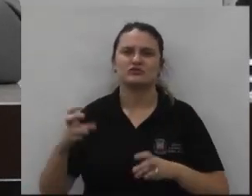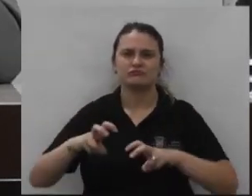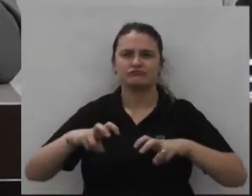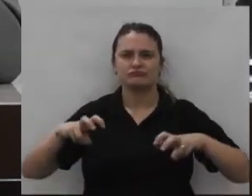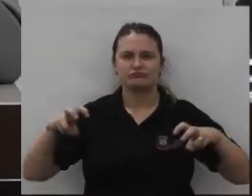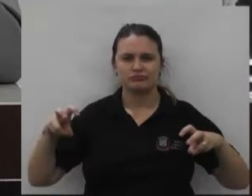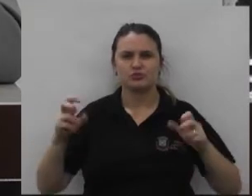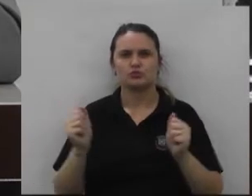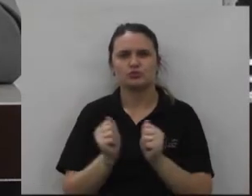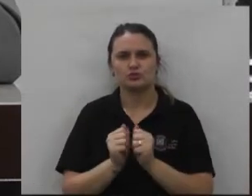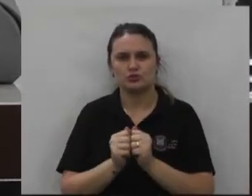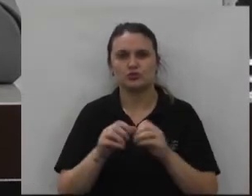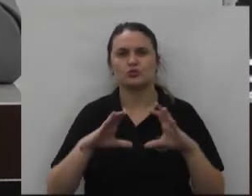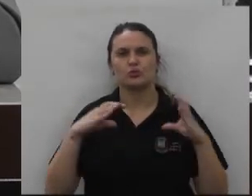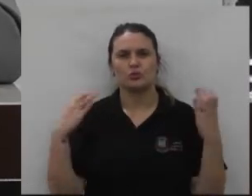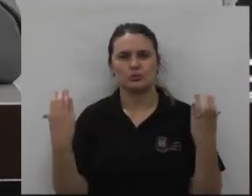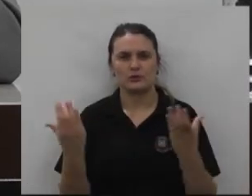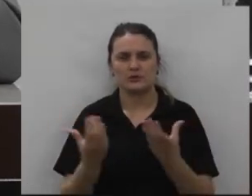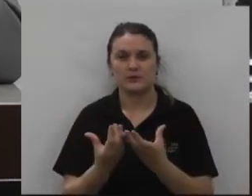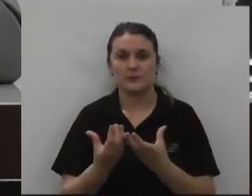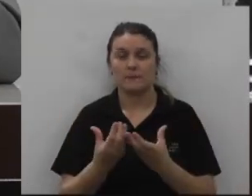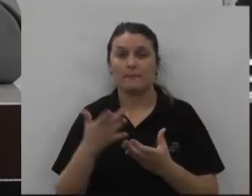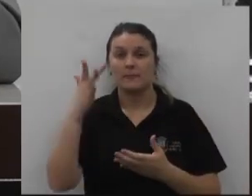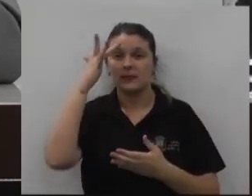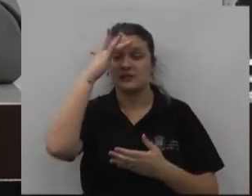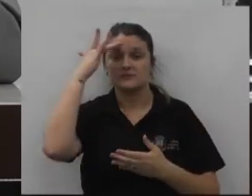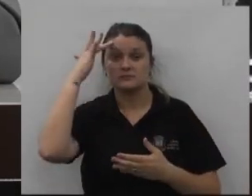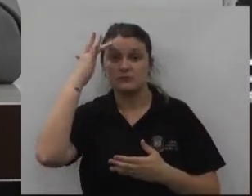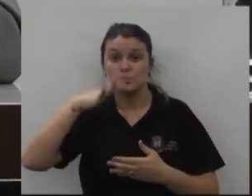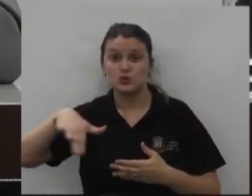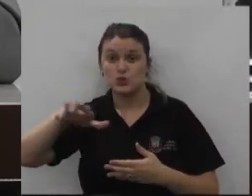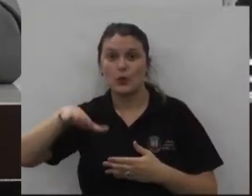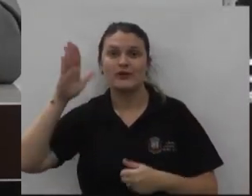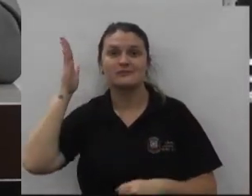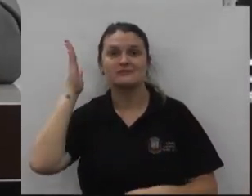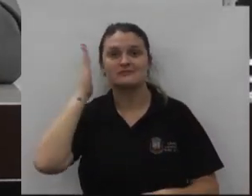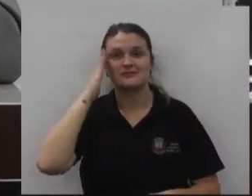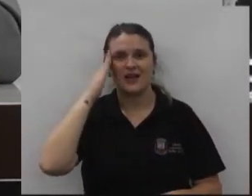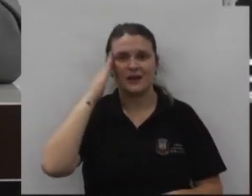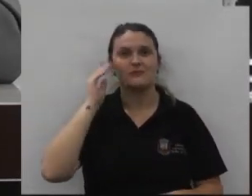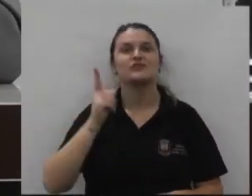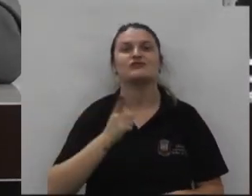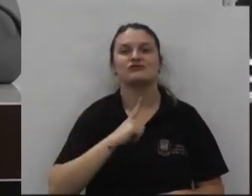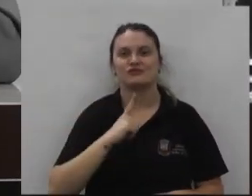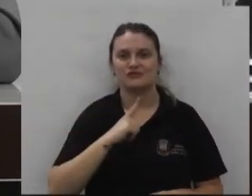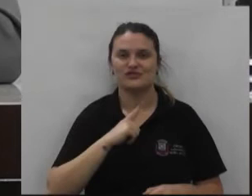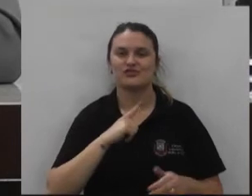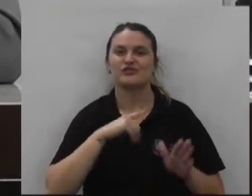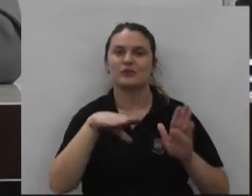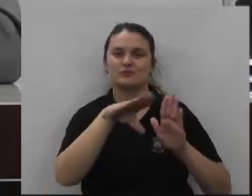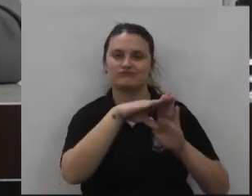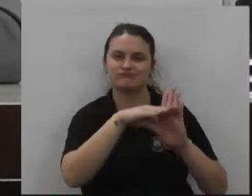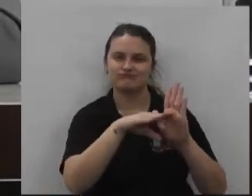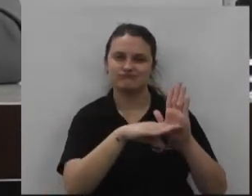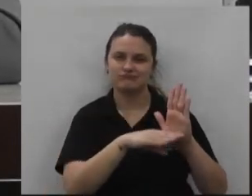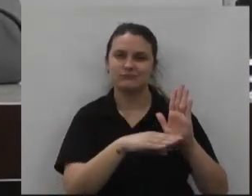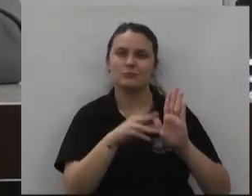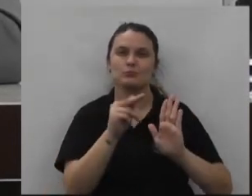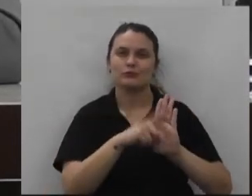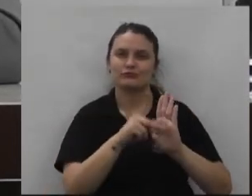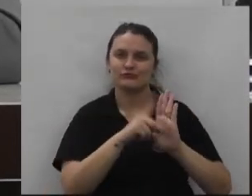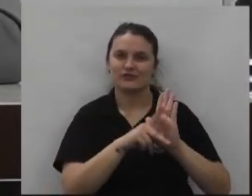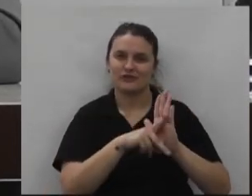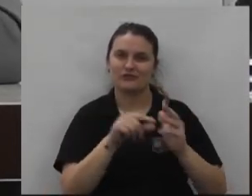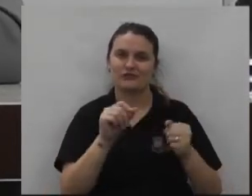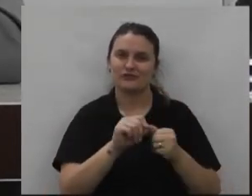teve reuniões junto com a comunidade e o pessoal sabe que estava no trajeto aquela